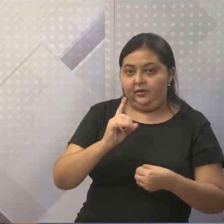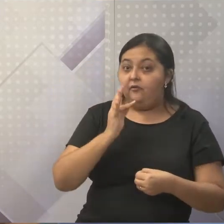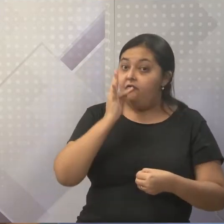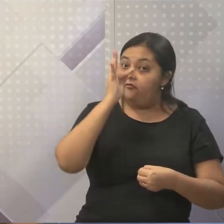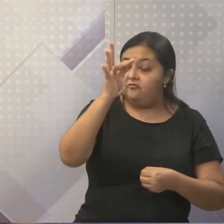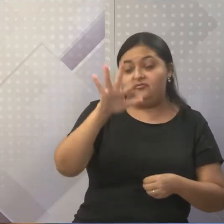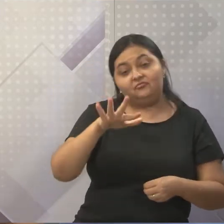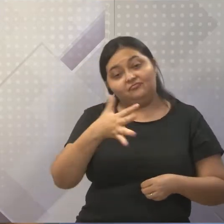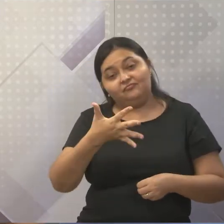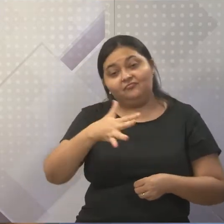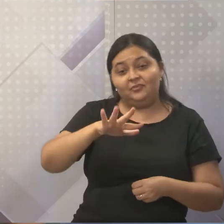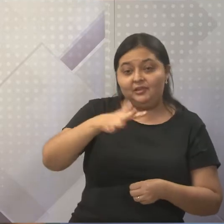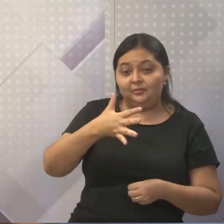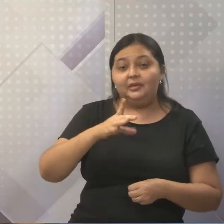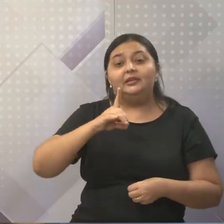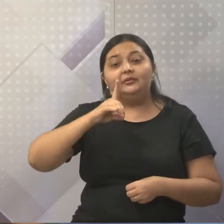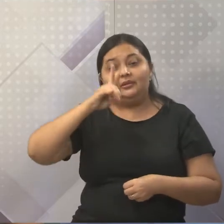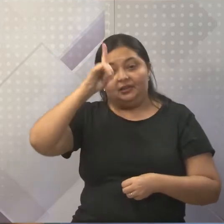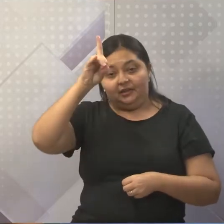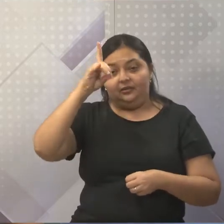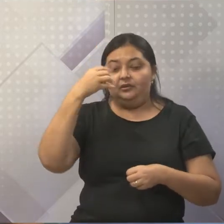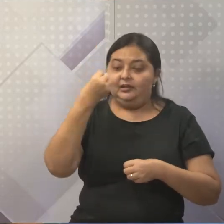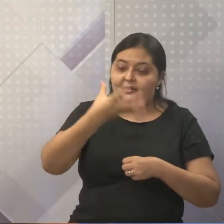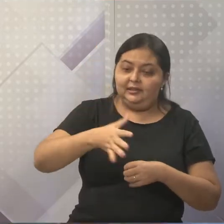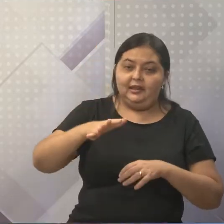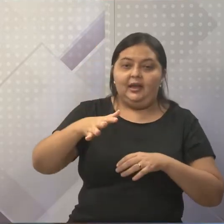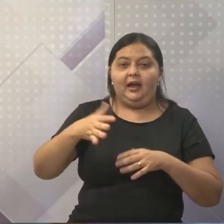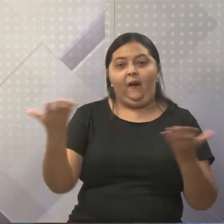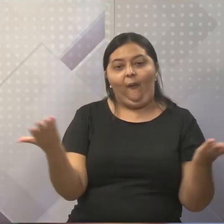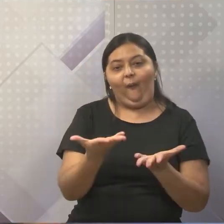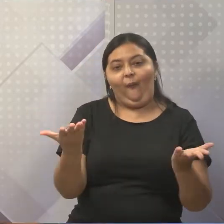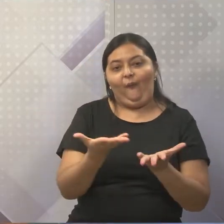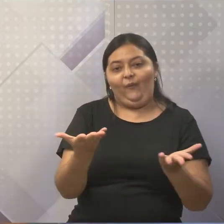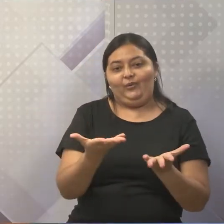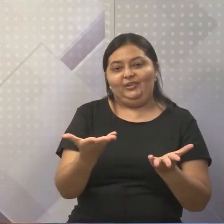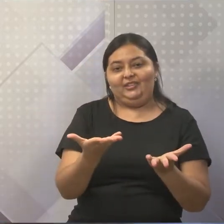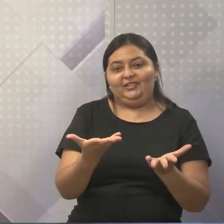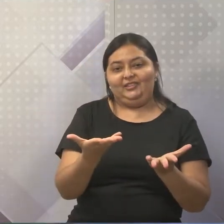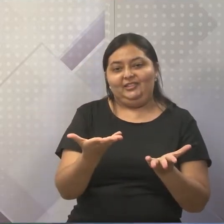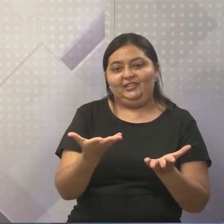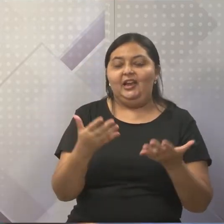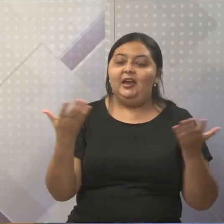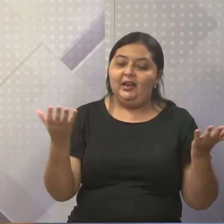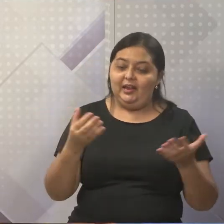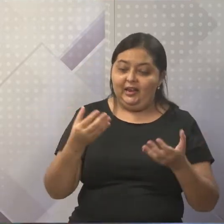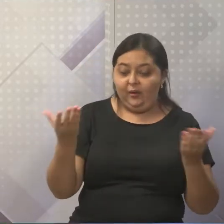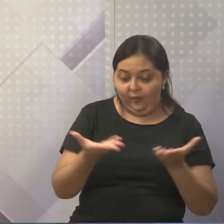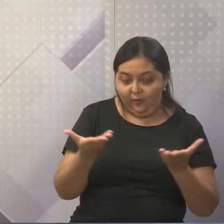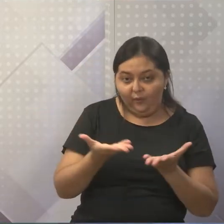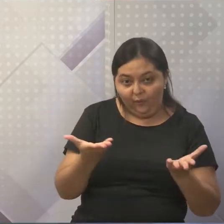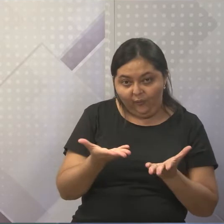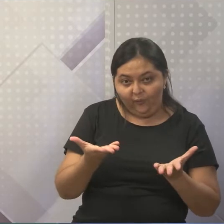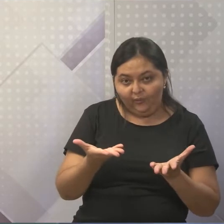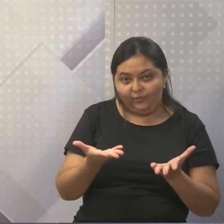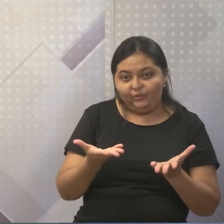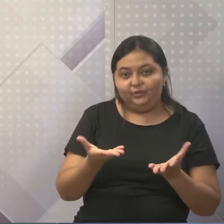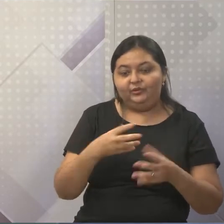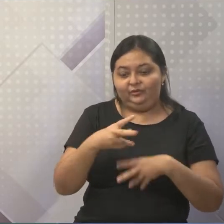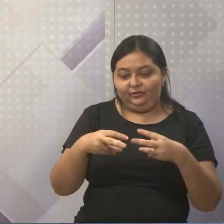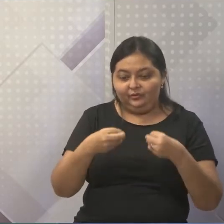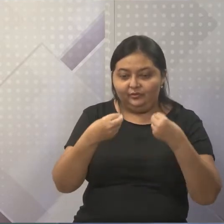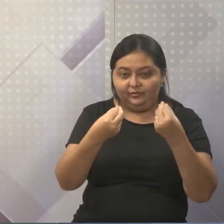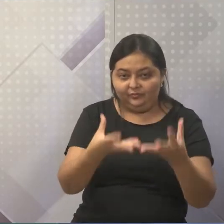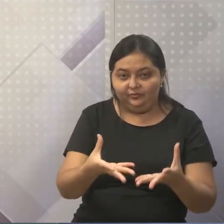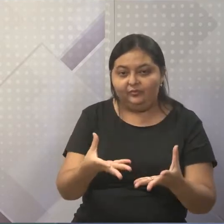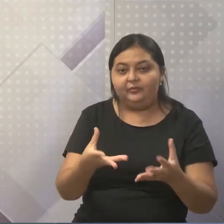é incerto, por isso que Deus te dá o presente. É. Então, bora jogar. E é o presente. E é o presente, né? É por isso que os tempos verbais